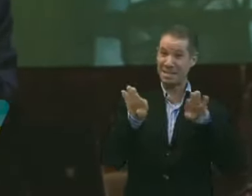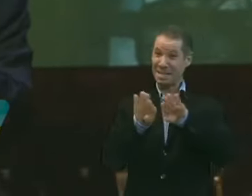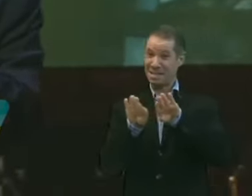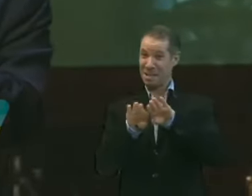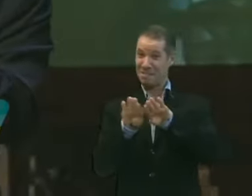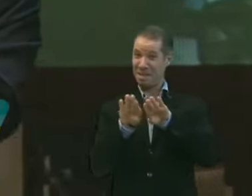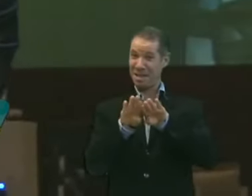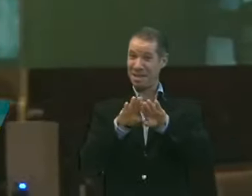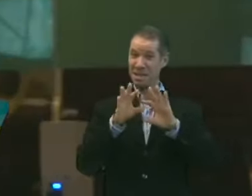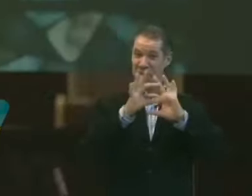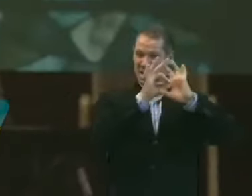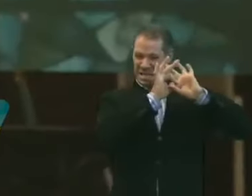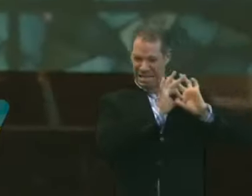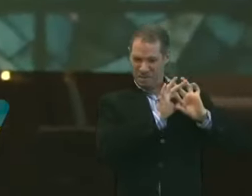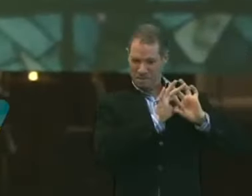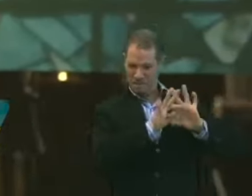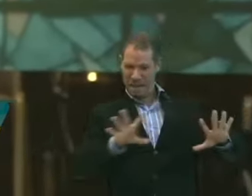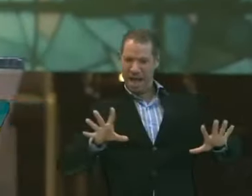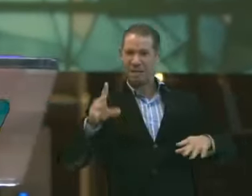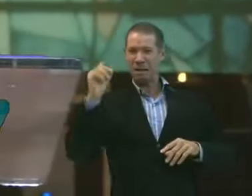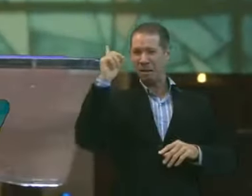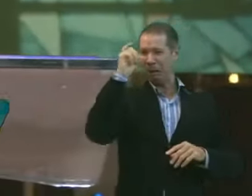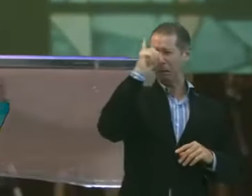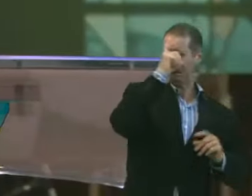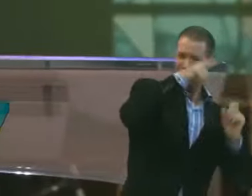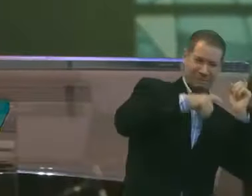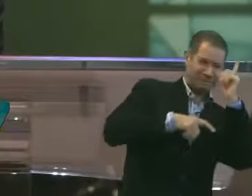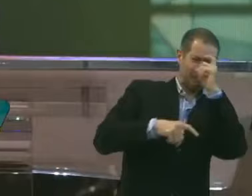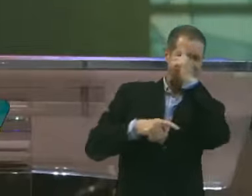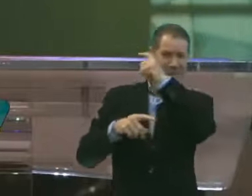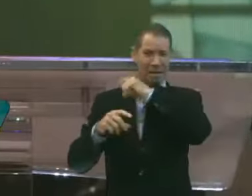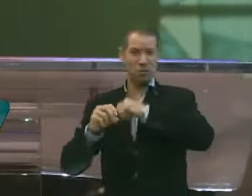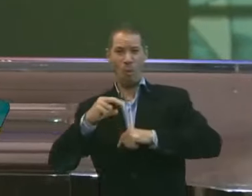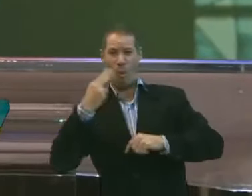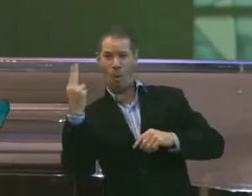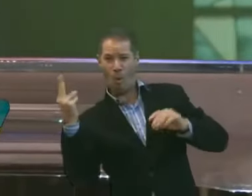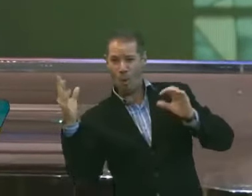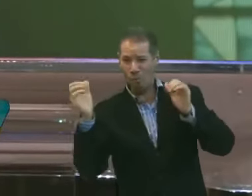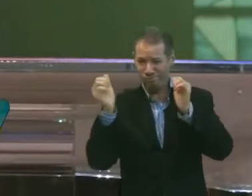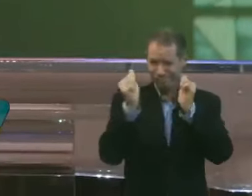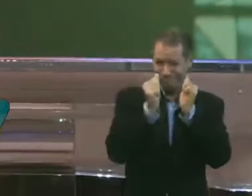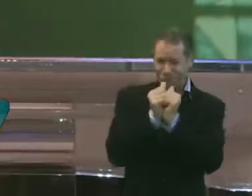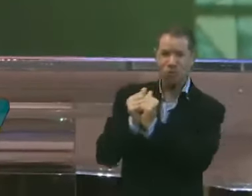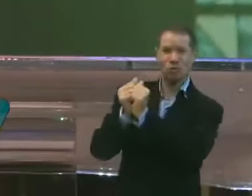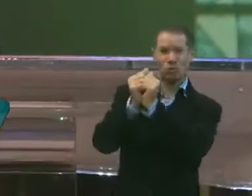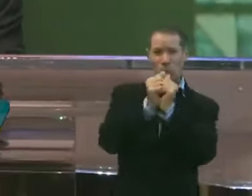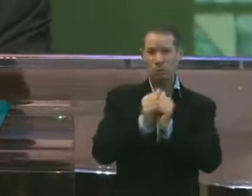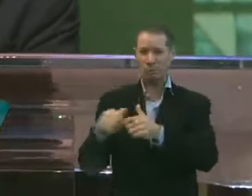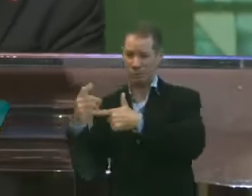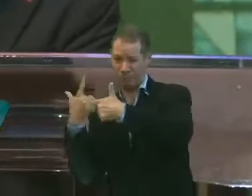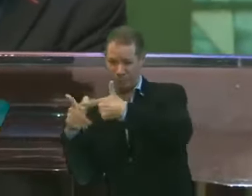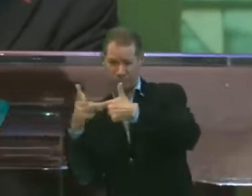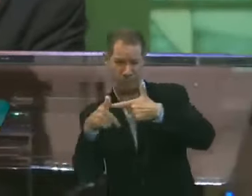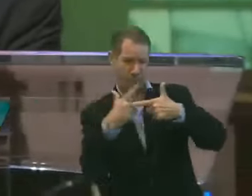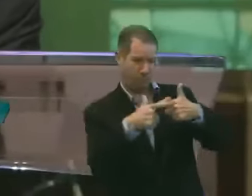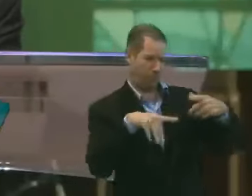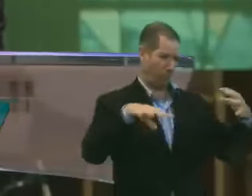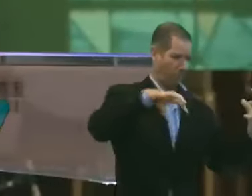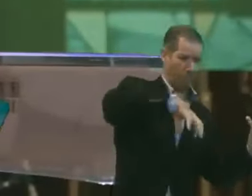que estão nos livrando das dificuldades. Ou estão conosco em meio às adversidades.